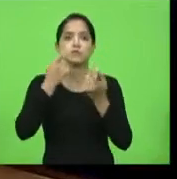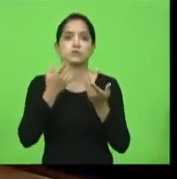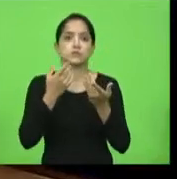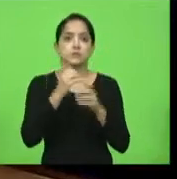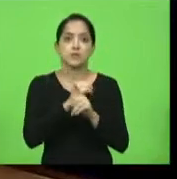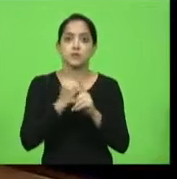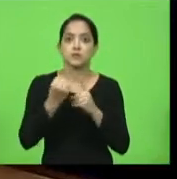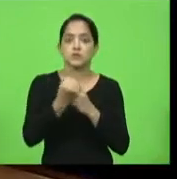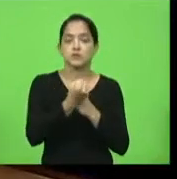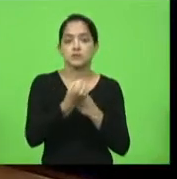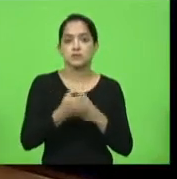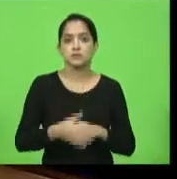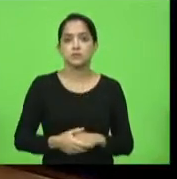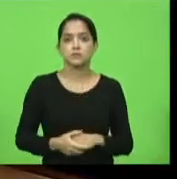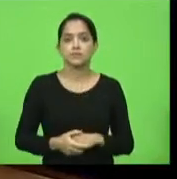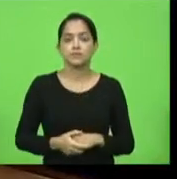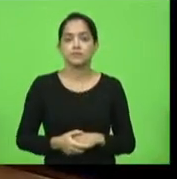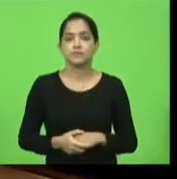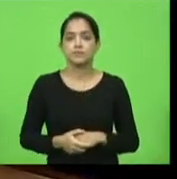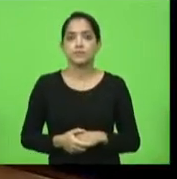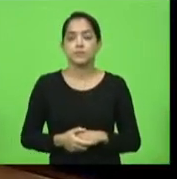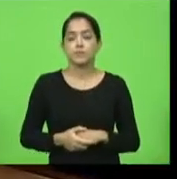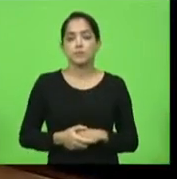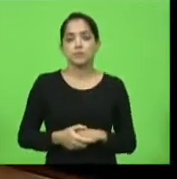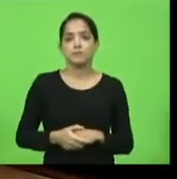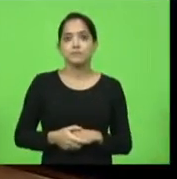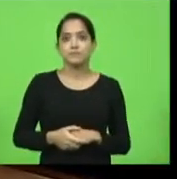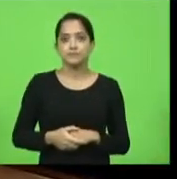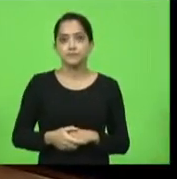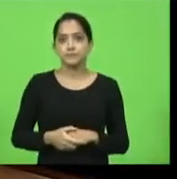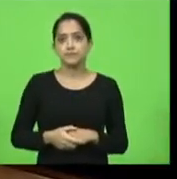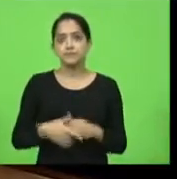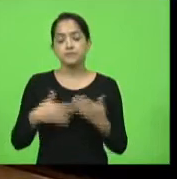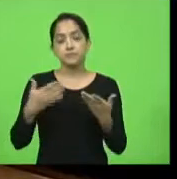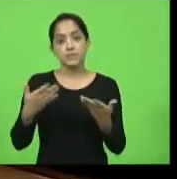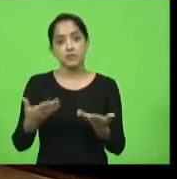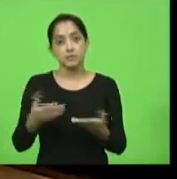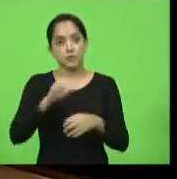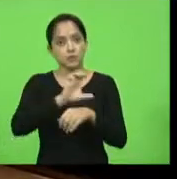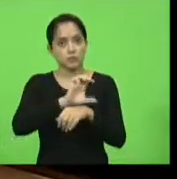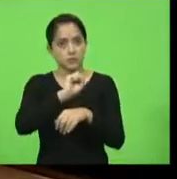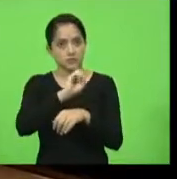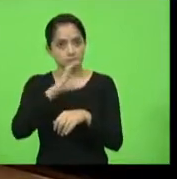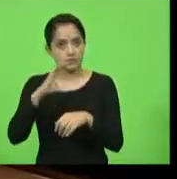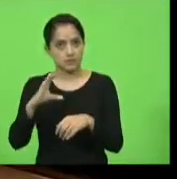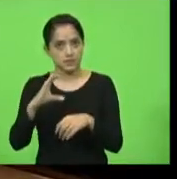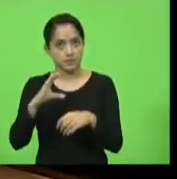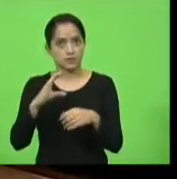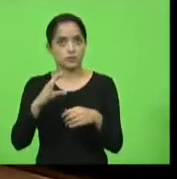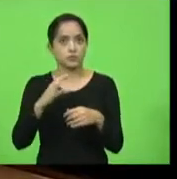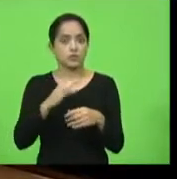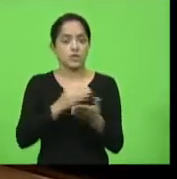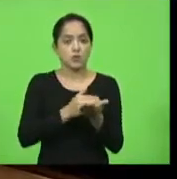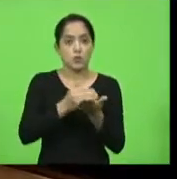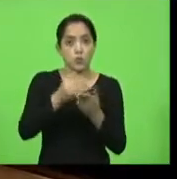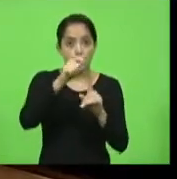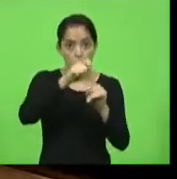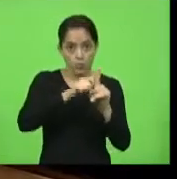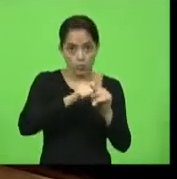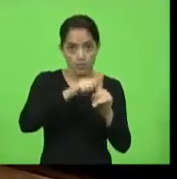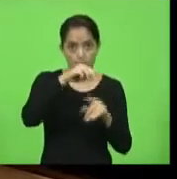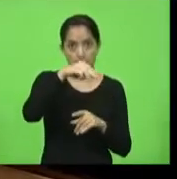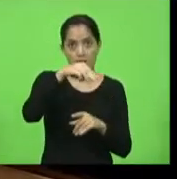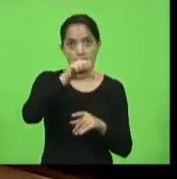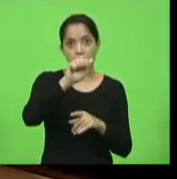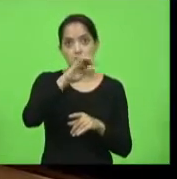catarinense. Embora o Estado de Santa Catarina, desde março de 2020,